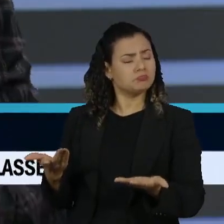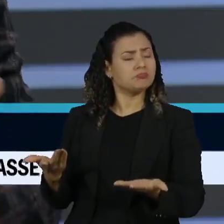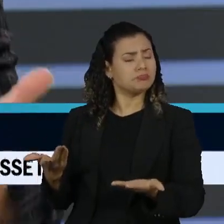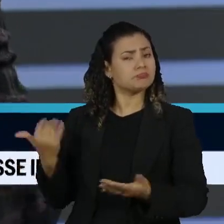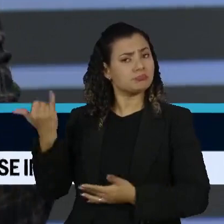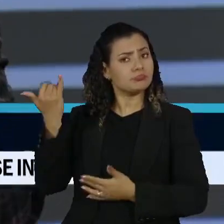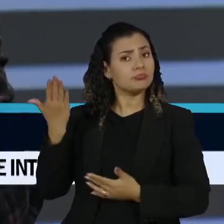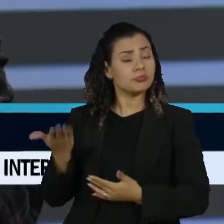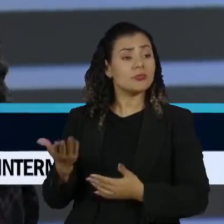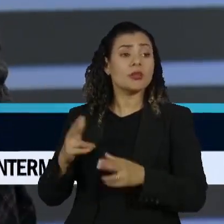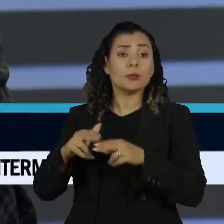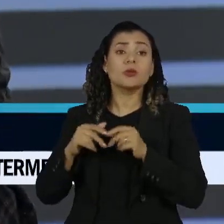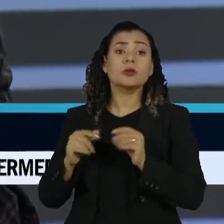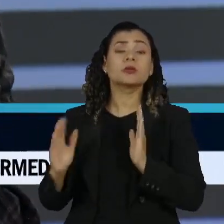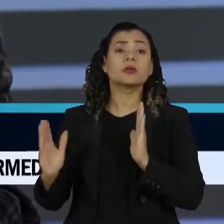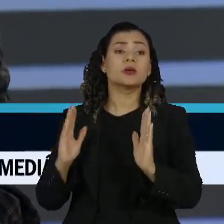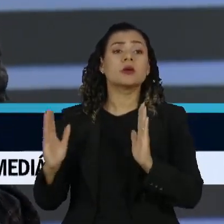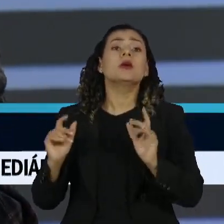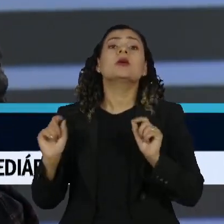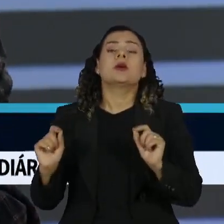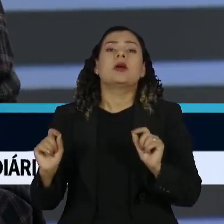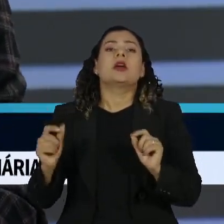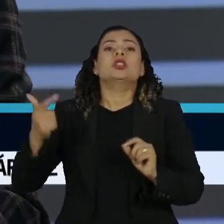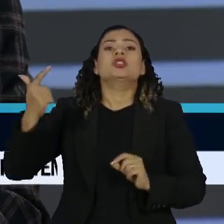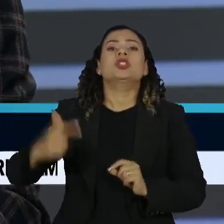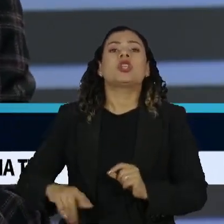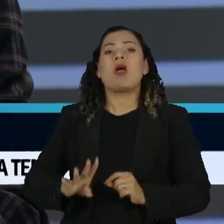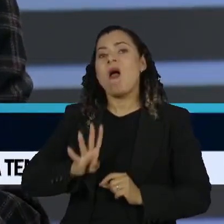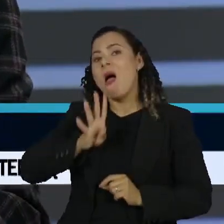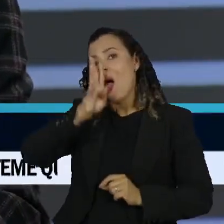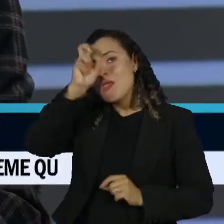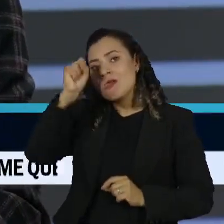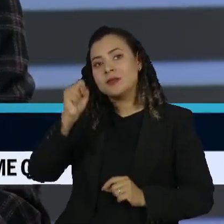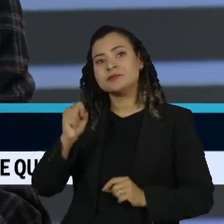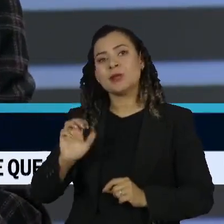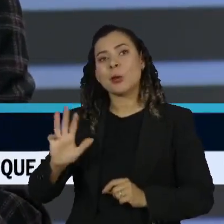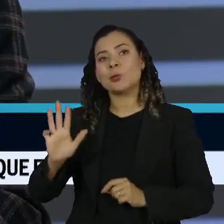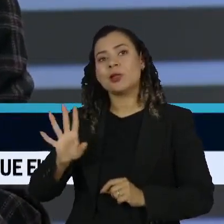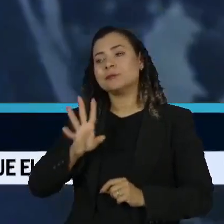E aí ele vem e dá mais um tirinho no seu próprio pé. Obrigado. Obrigado.